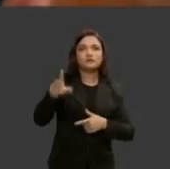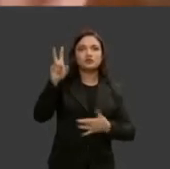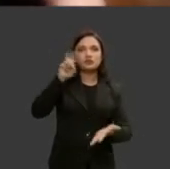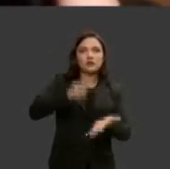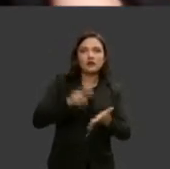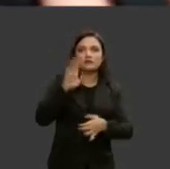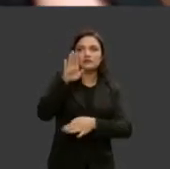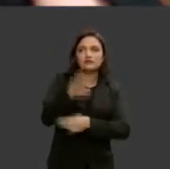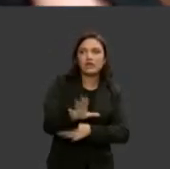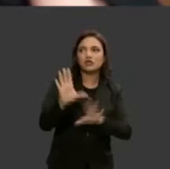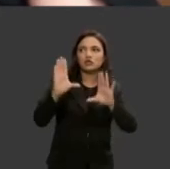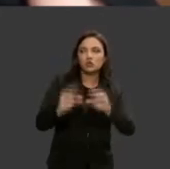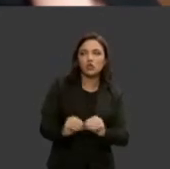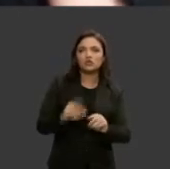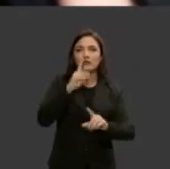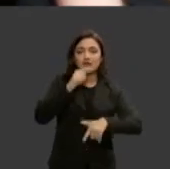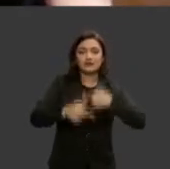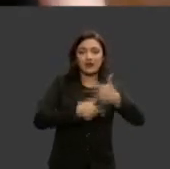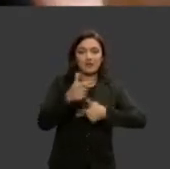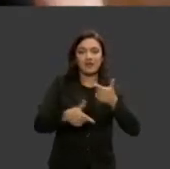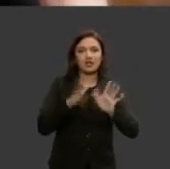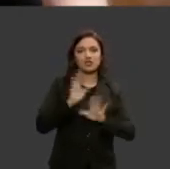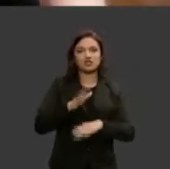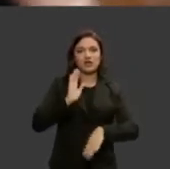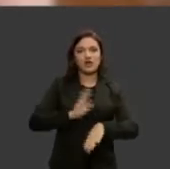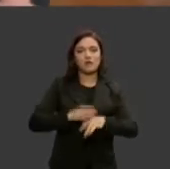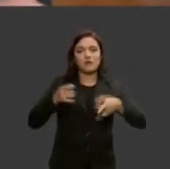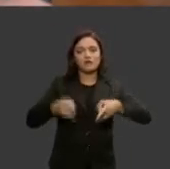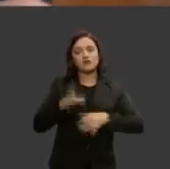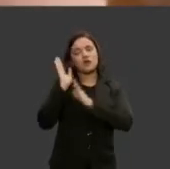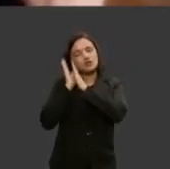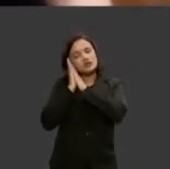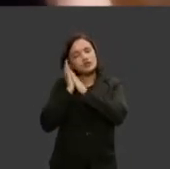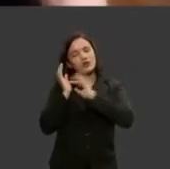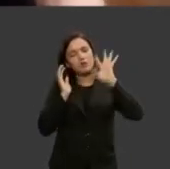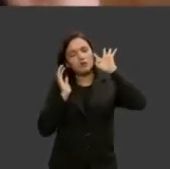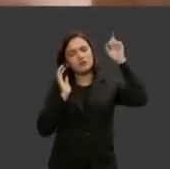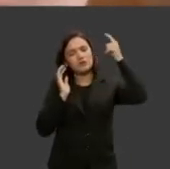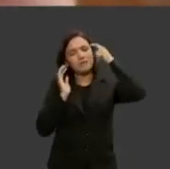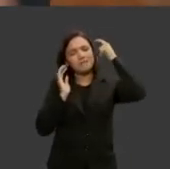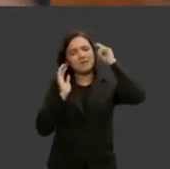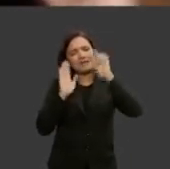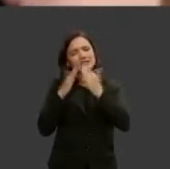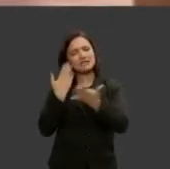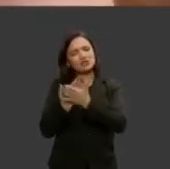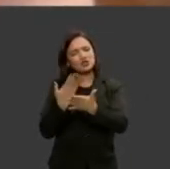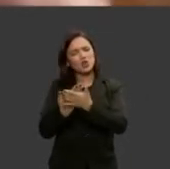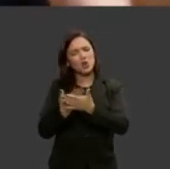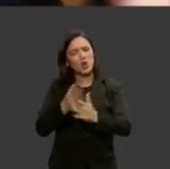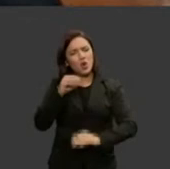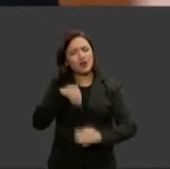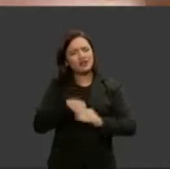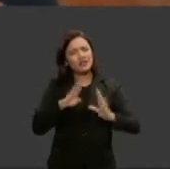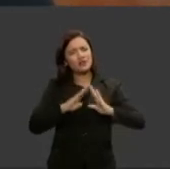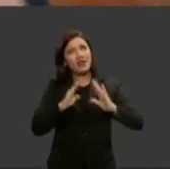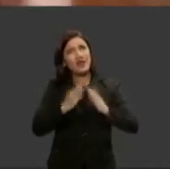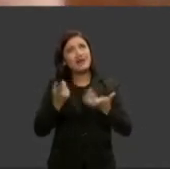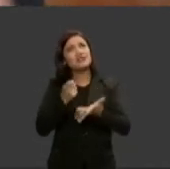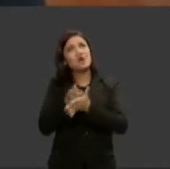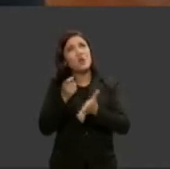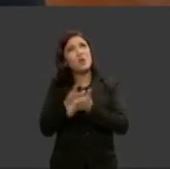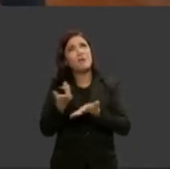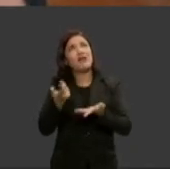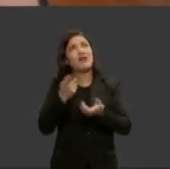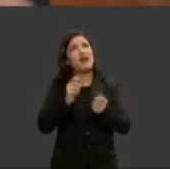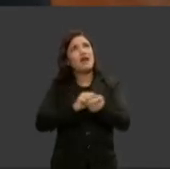contínuo a gente já dorme pensando na escola dos filhos que é em casa agora no que tem que comprar no que tem que higienizar nos cuidados que nós vamos